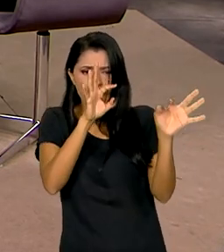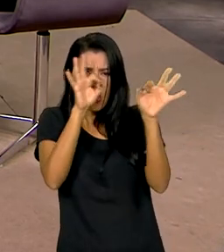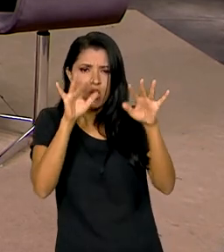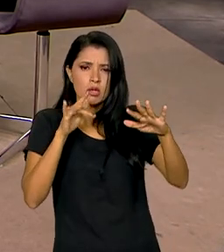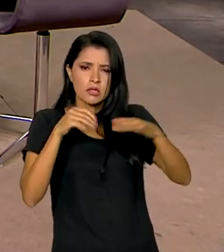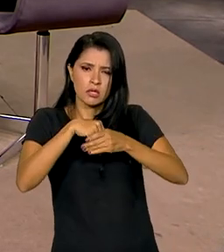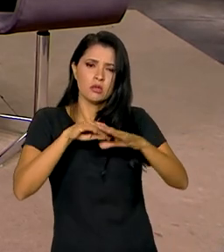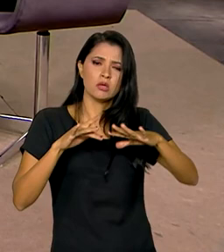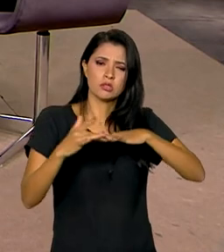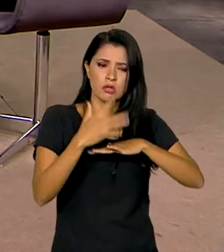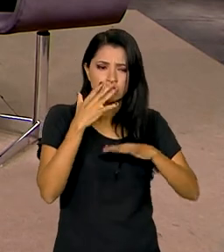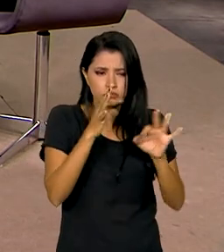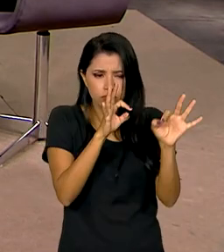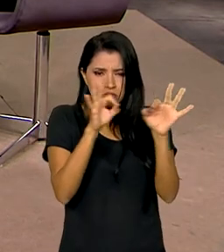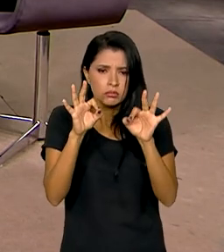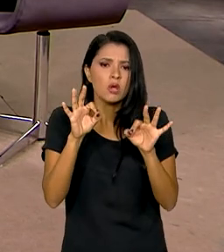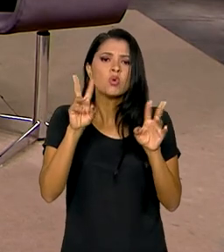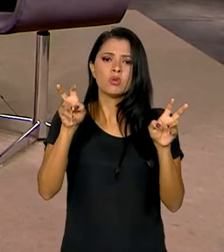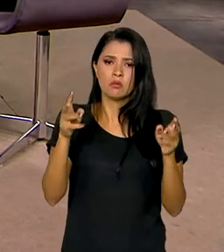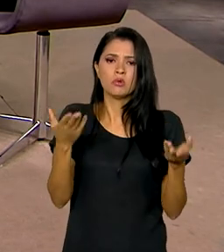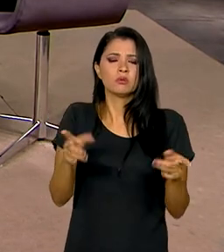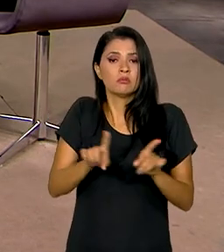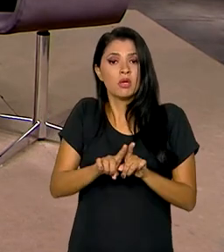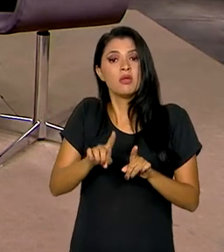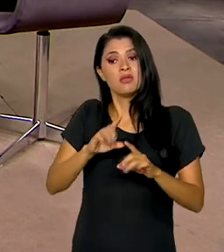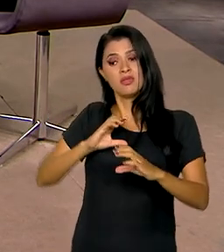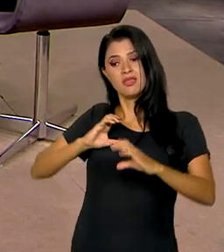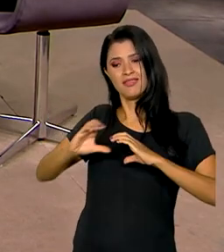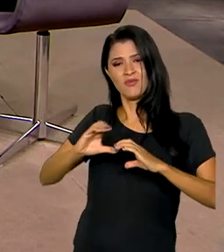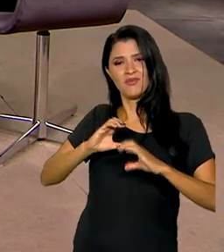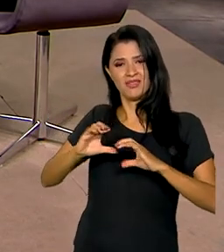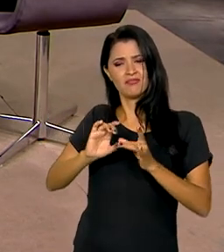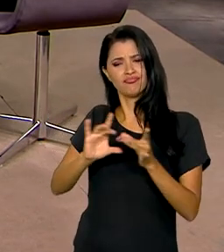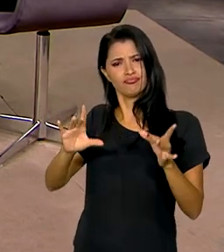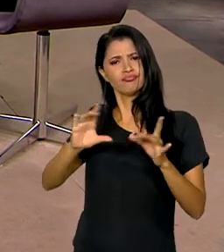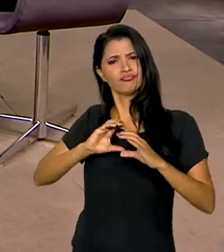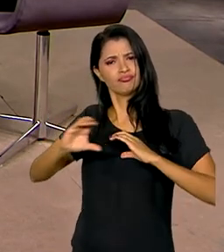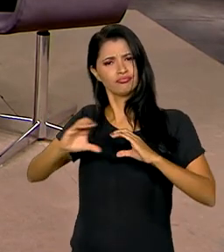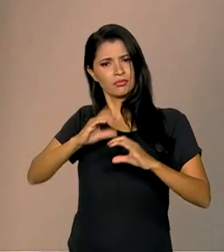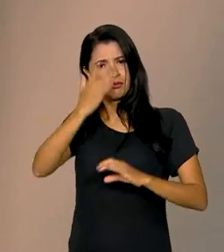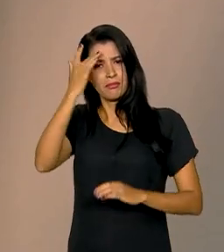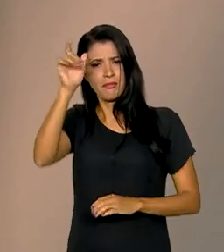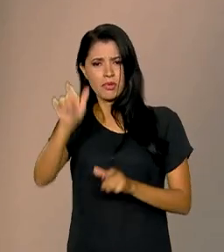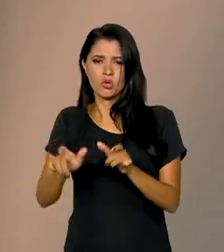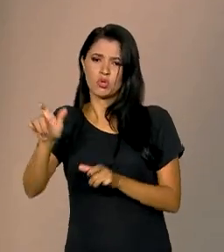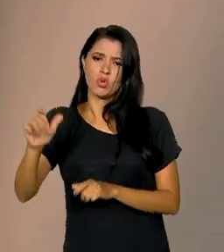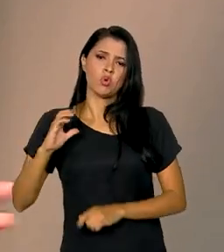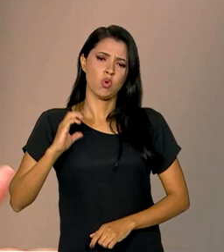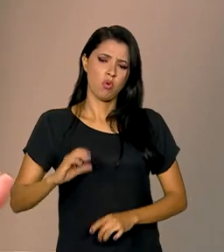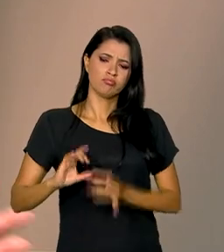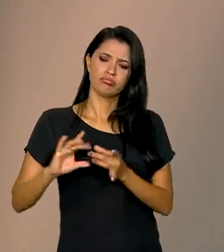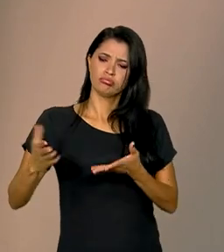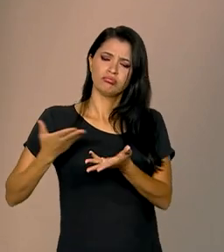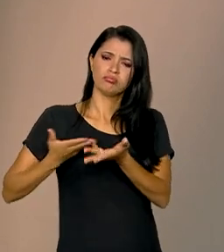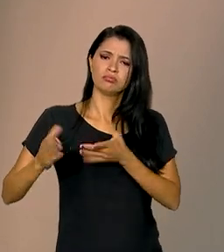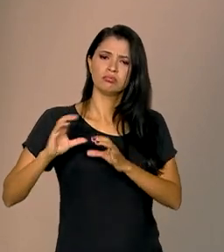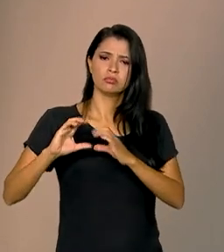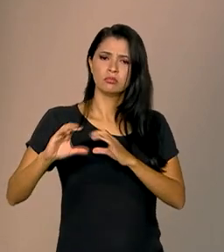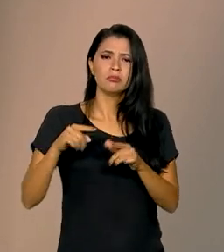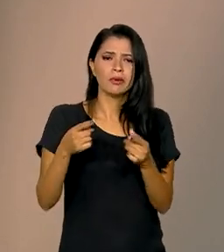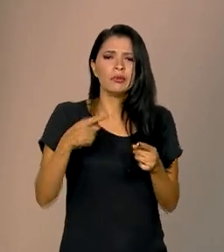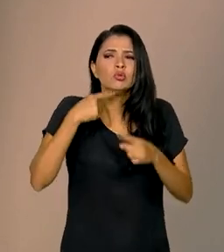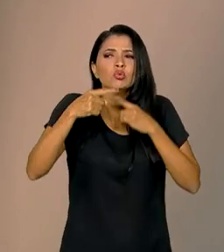mas ele se dispõe a ter essa comunicação ativa com as cidadãs e com os cidadãos para que não haja